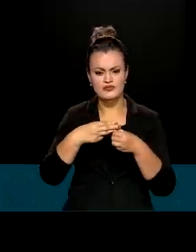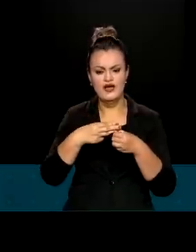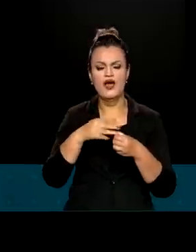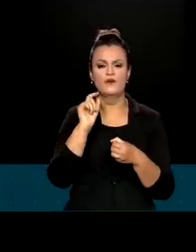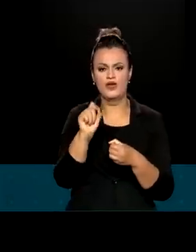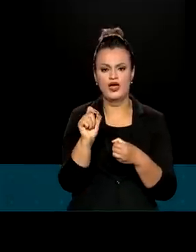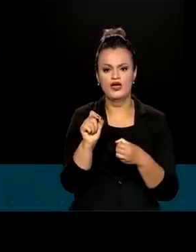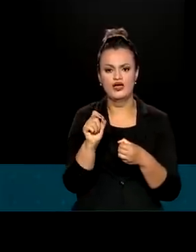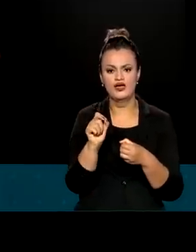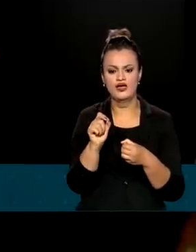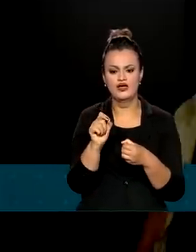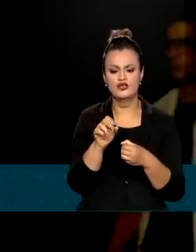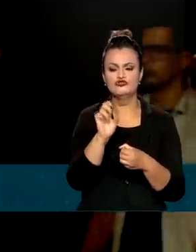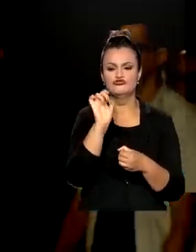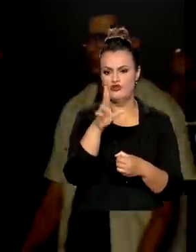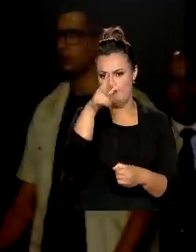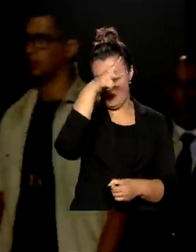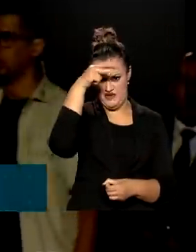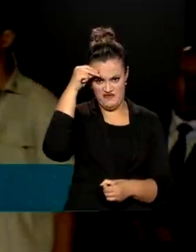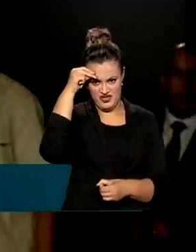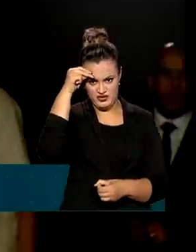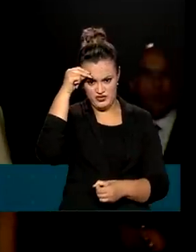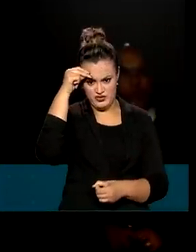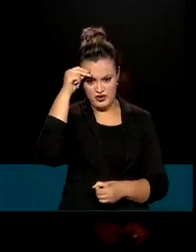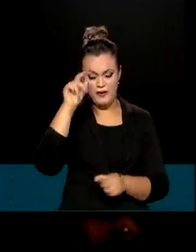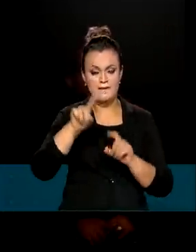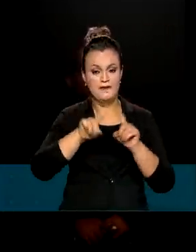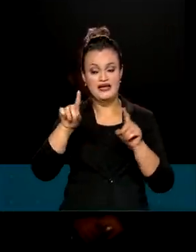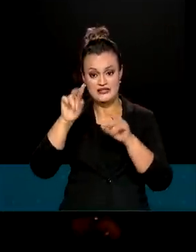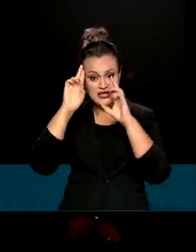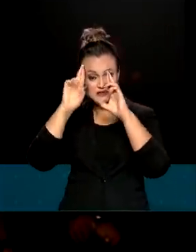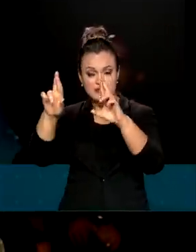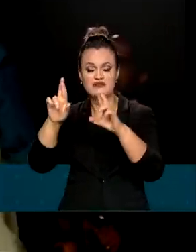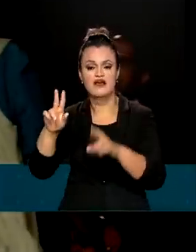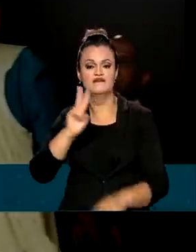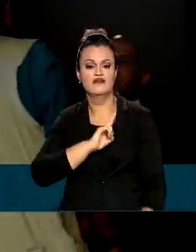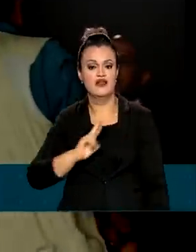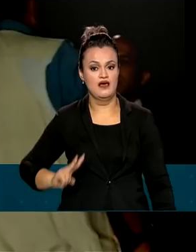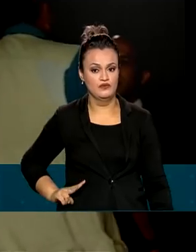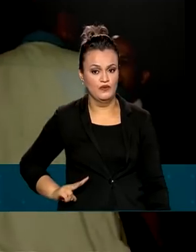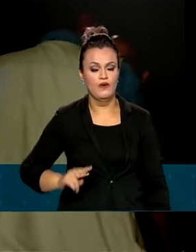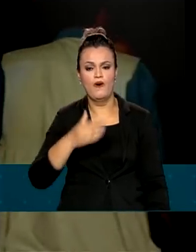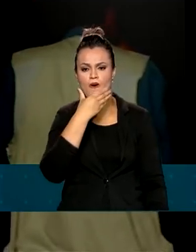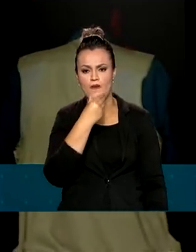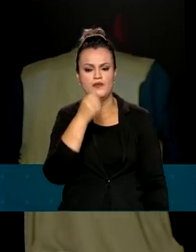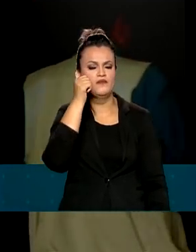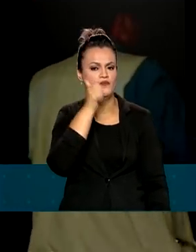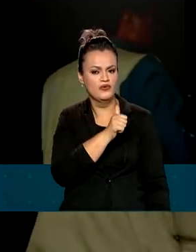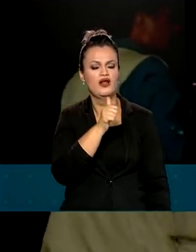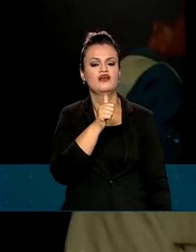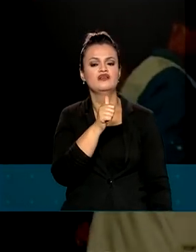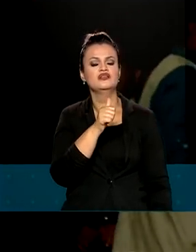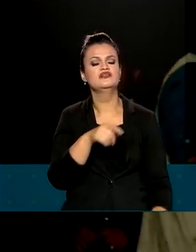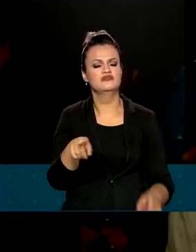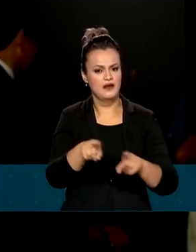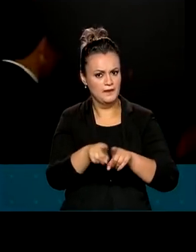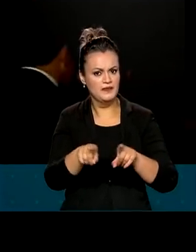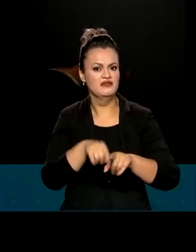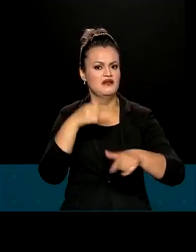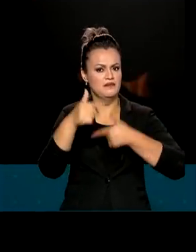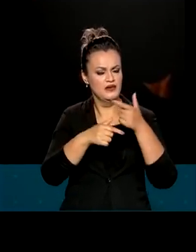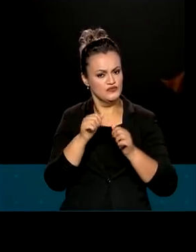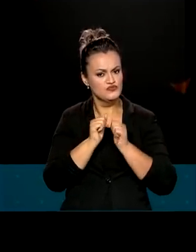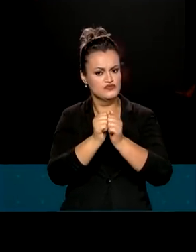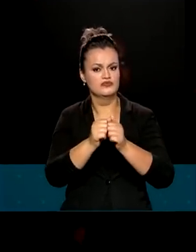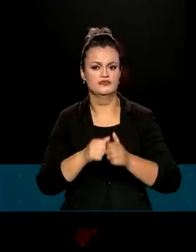não se pode falar só de prefeito, mas tem que respeitar vereadores e vereadoras do Brasil, que são a grande força